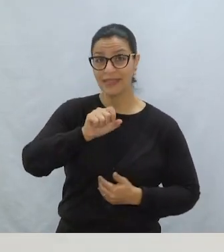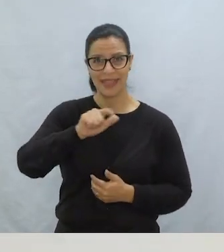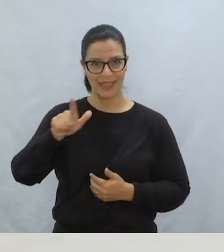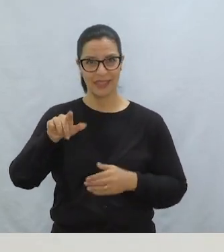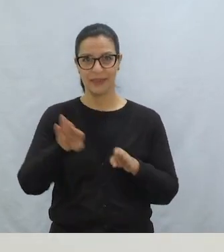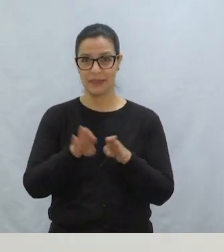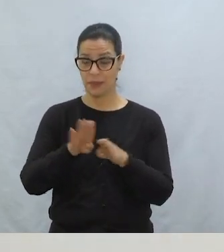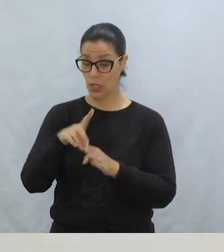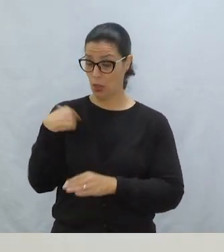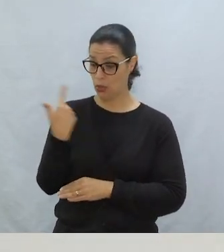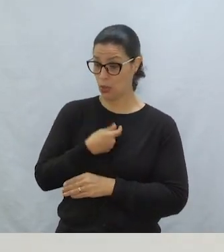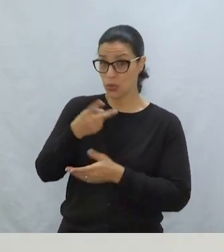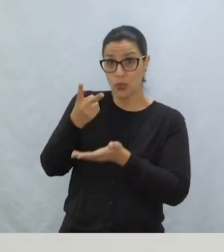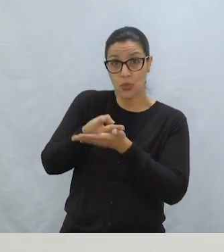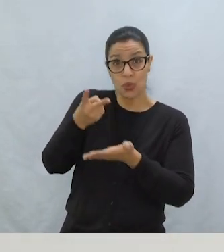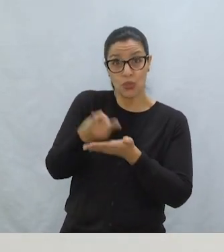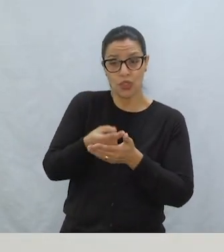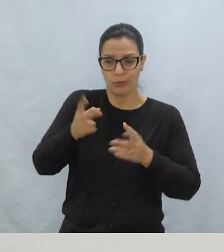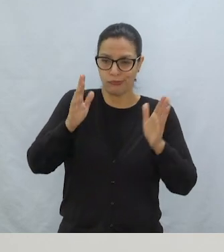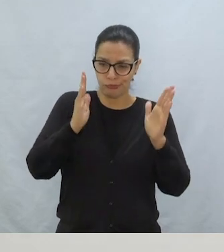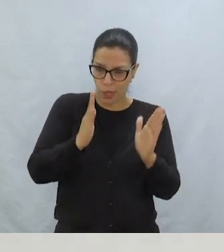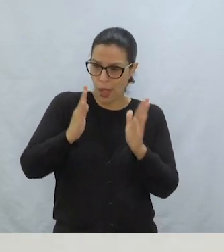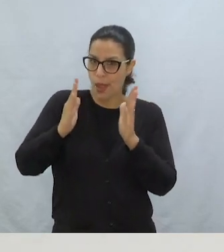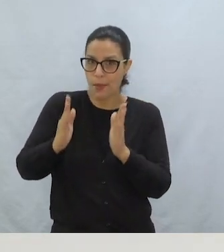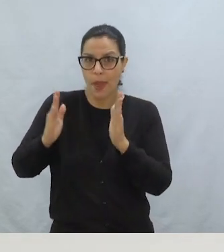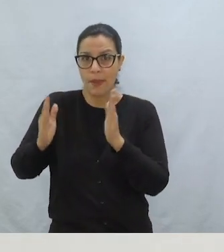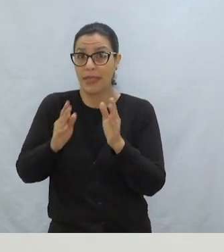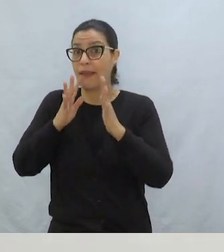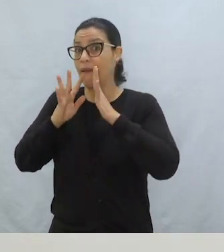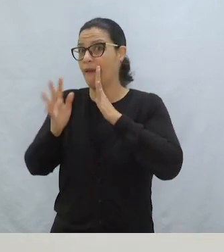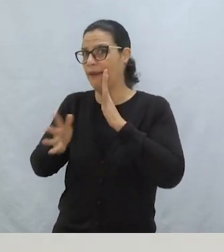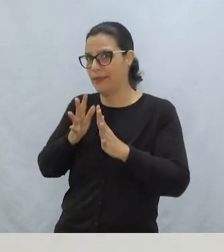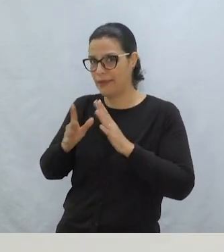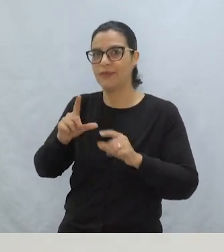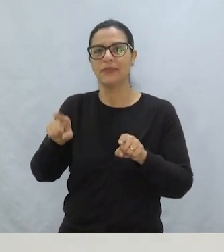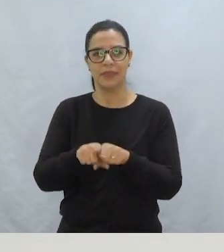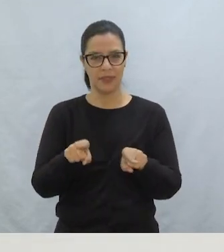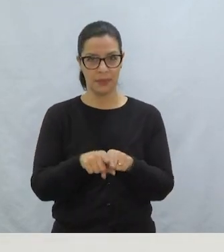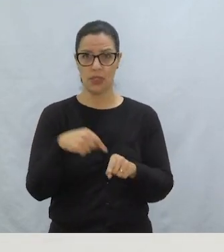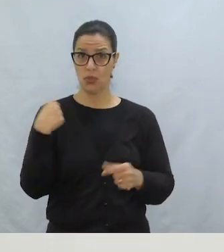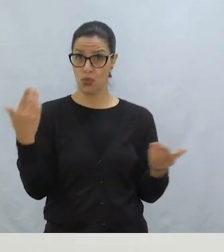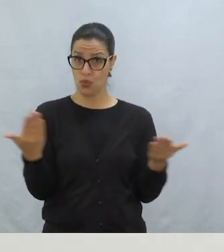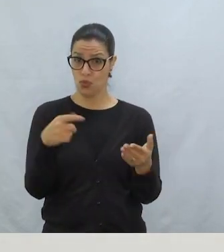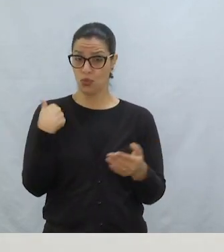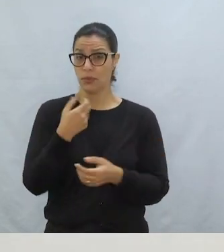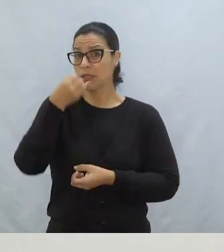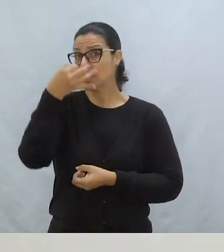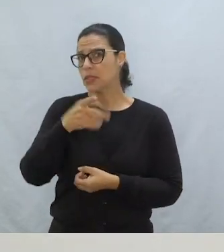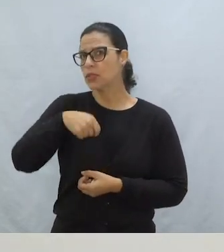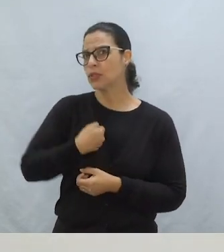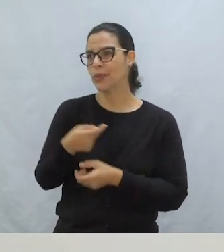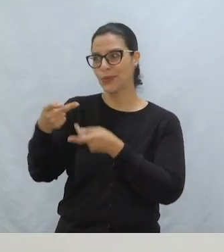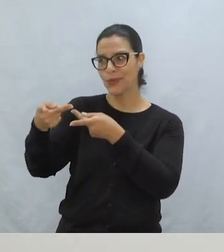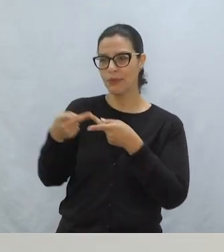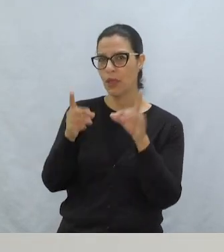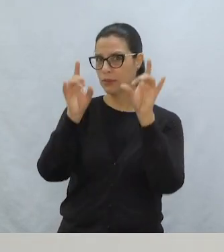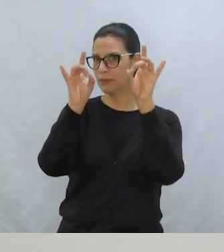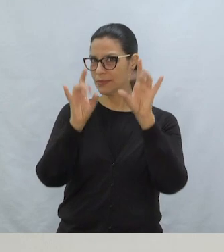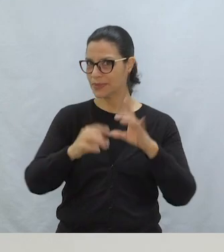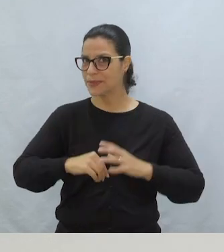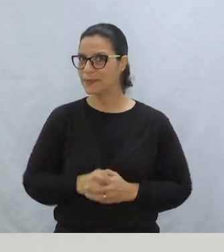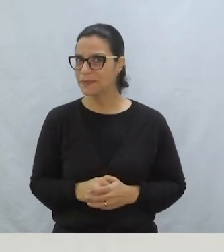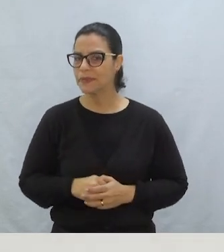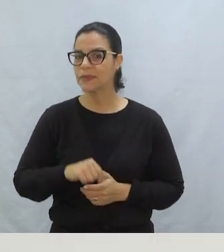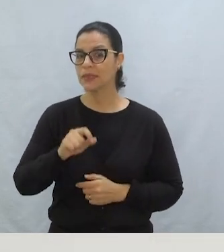Obrigada, Alê E aqui nós seguimos com a nossa sequência de entrevistas E hoje nós vamos falar de um convidado